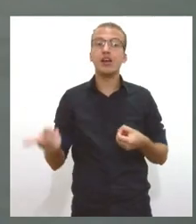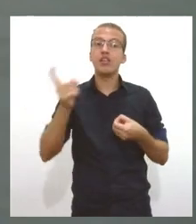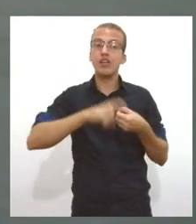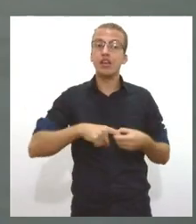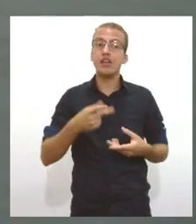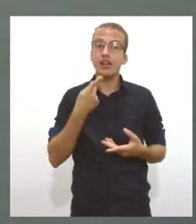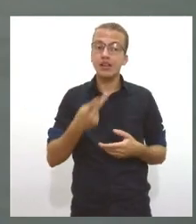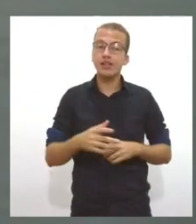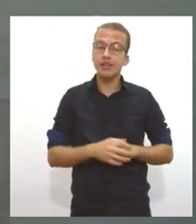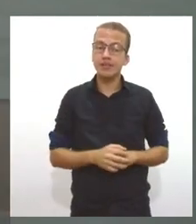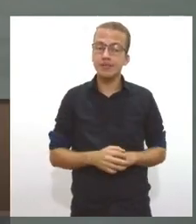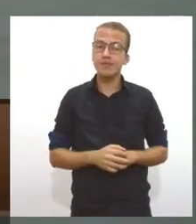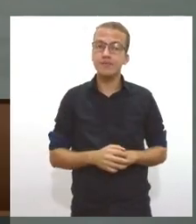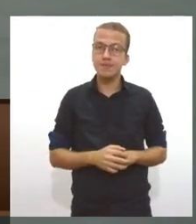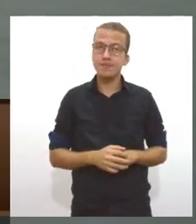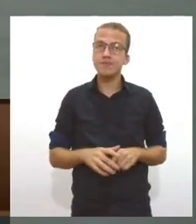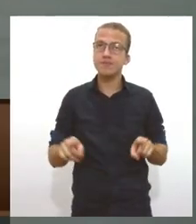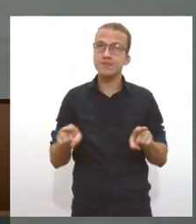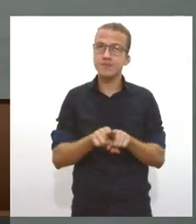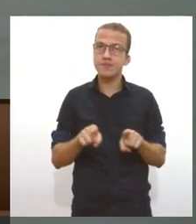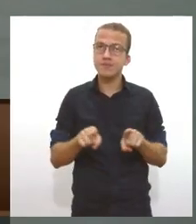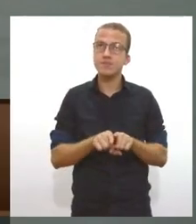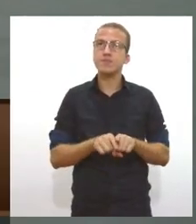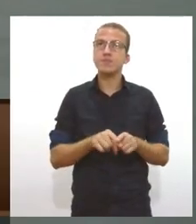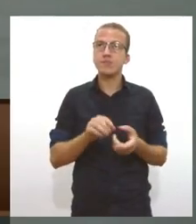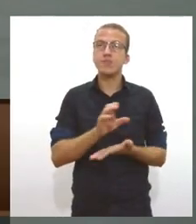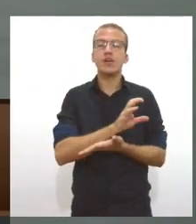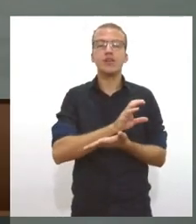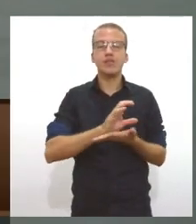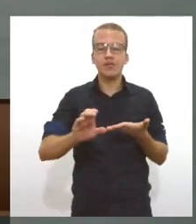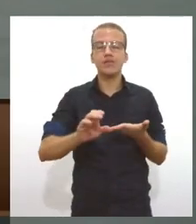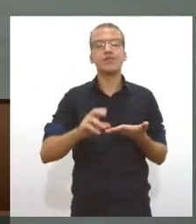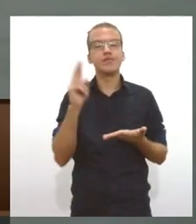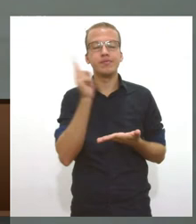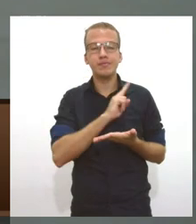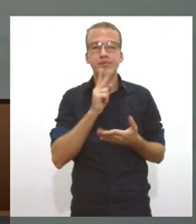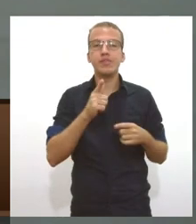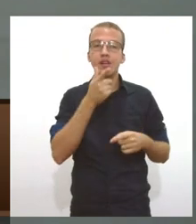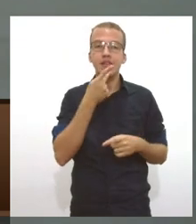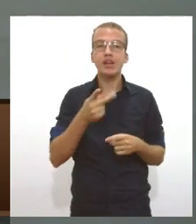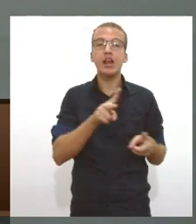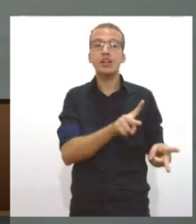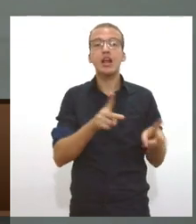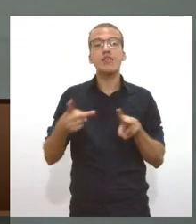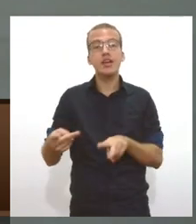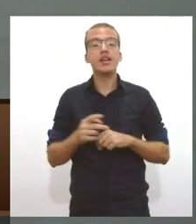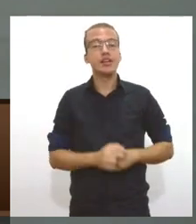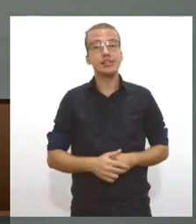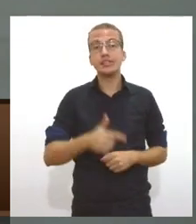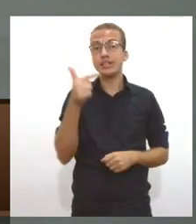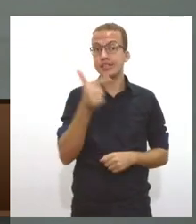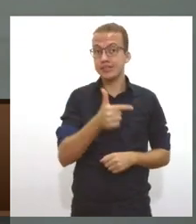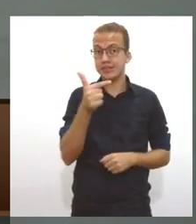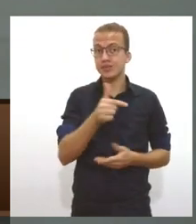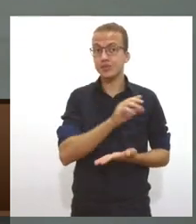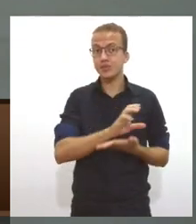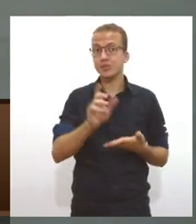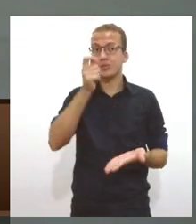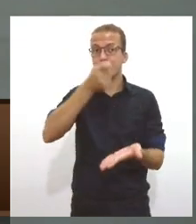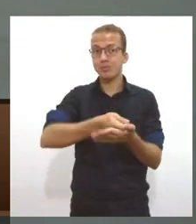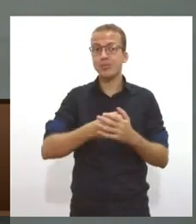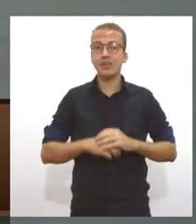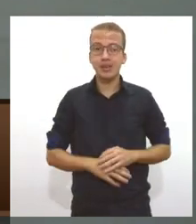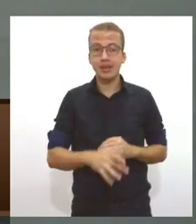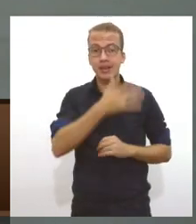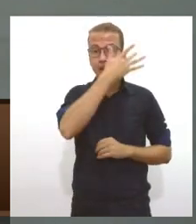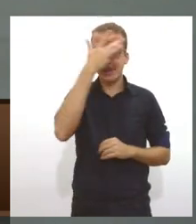Econômica Federal liberou nesta quarta-feira de ano os taxos de transferências da segunda parcela do auxílio emergencial aos beneficiários que não